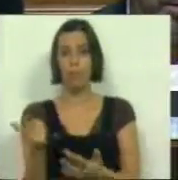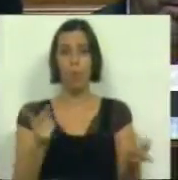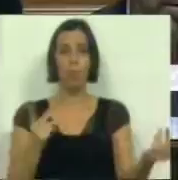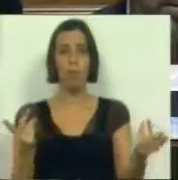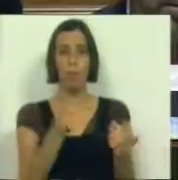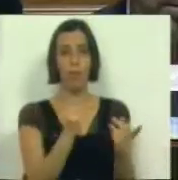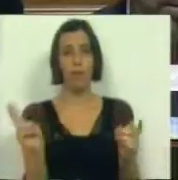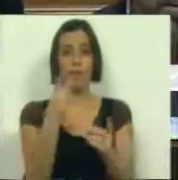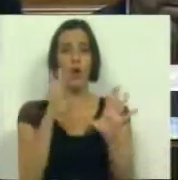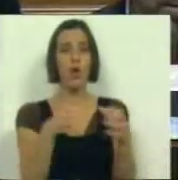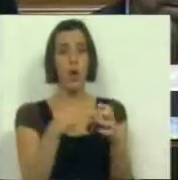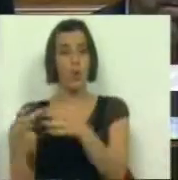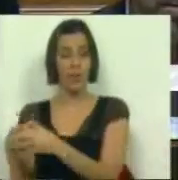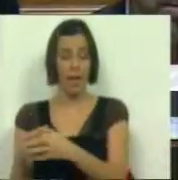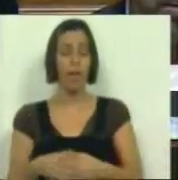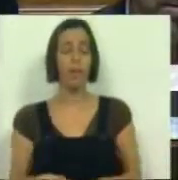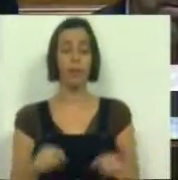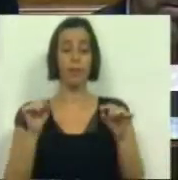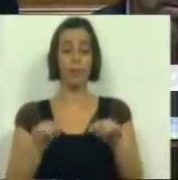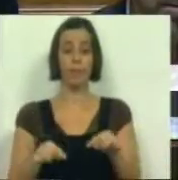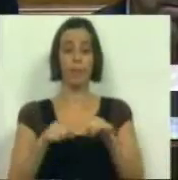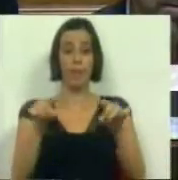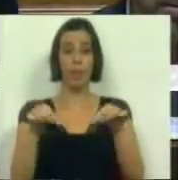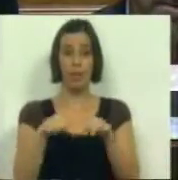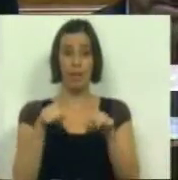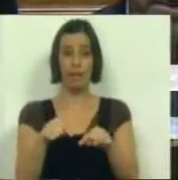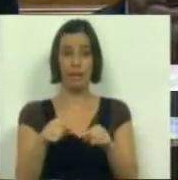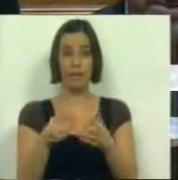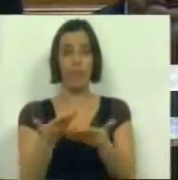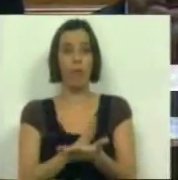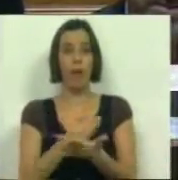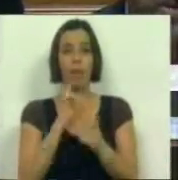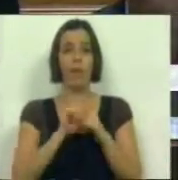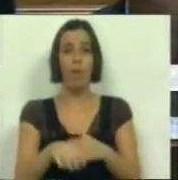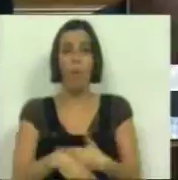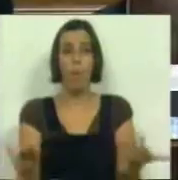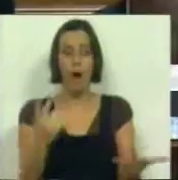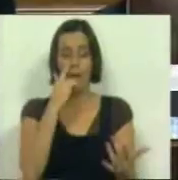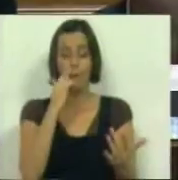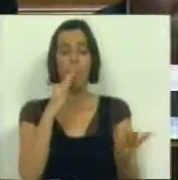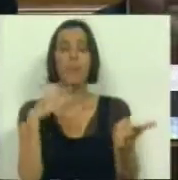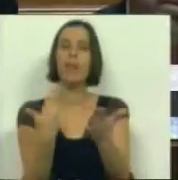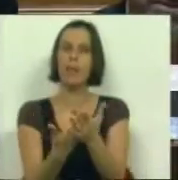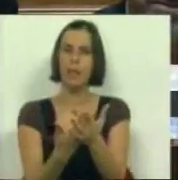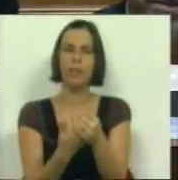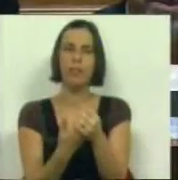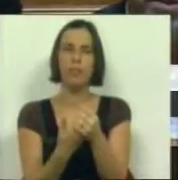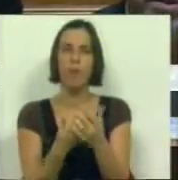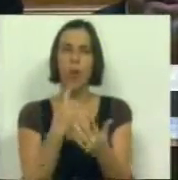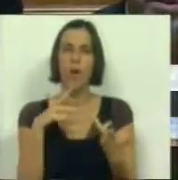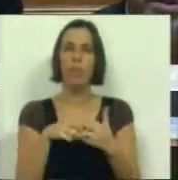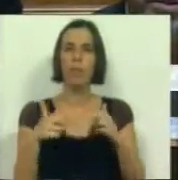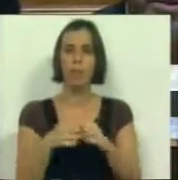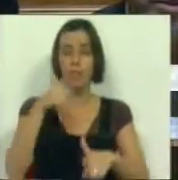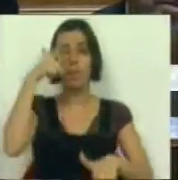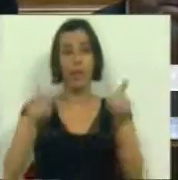Conselhos. E este espaço de indefinição que causou tantos